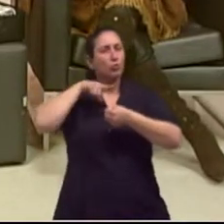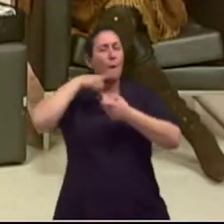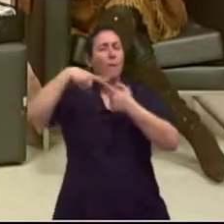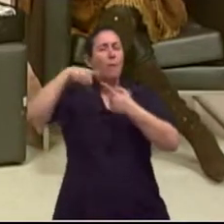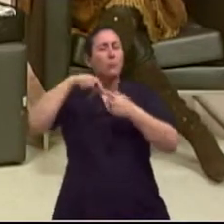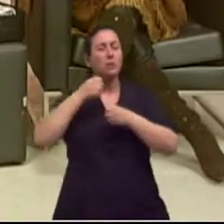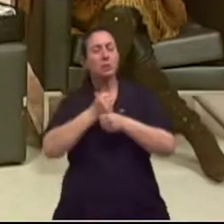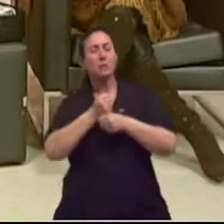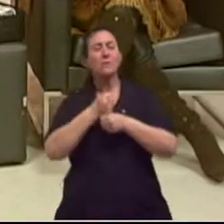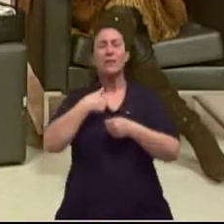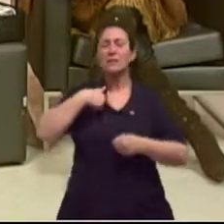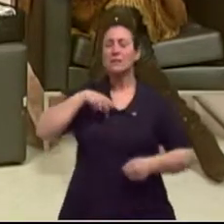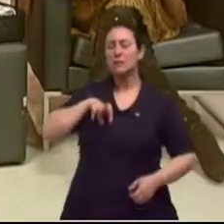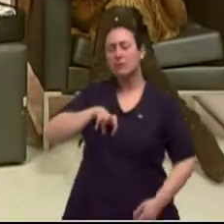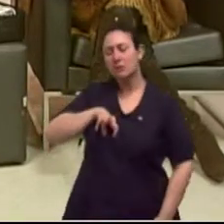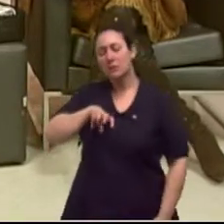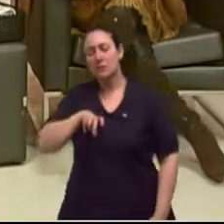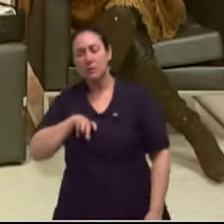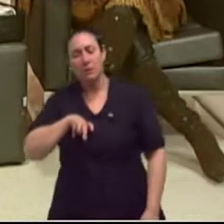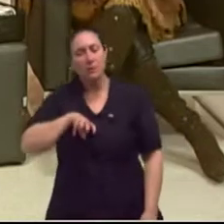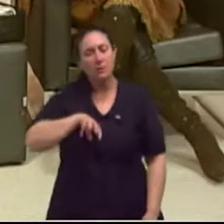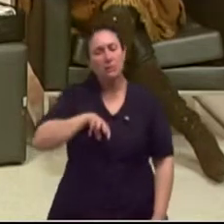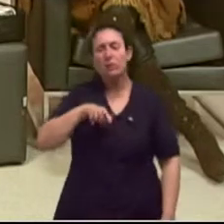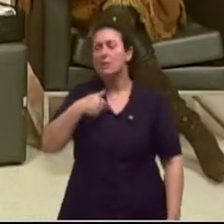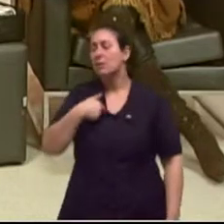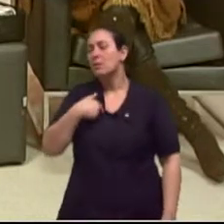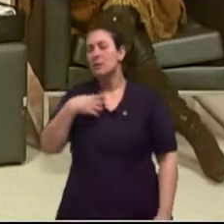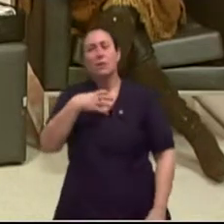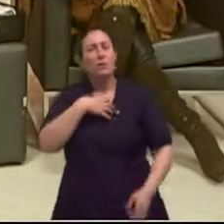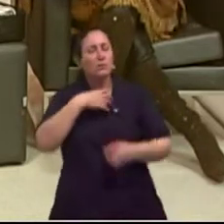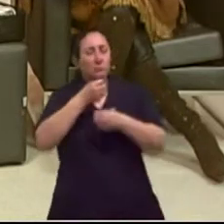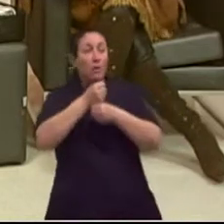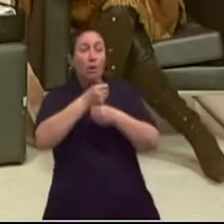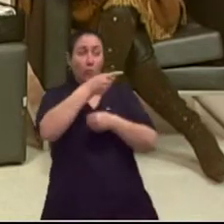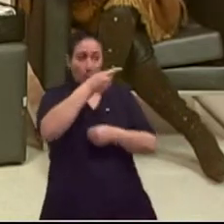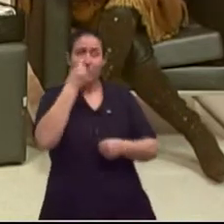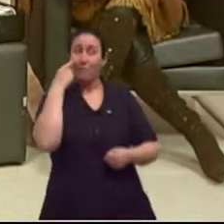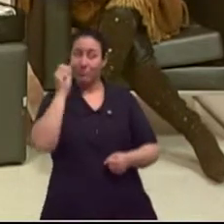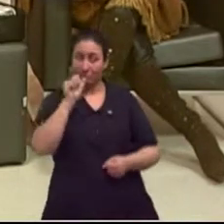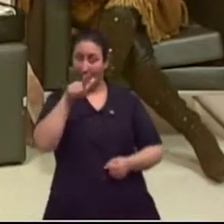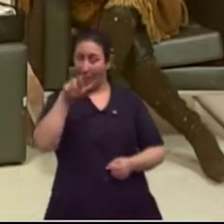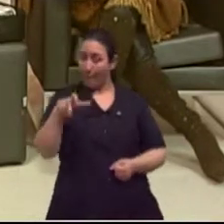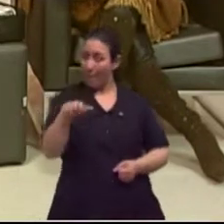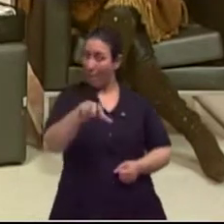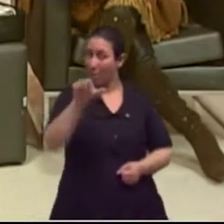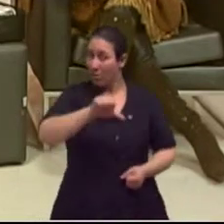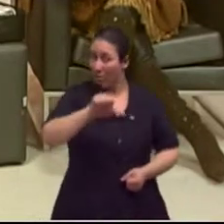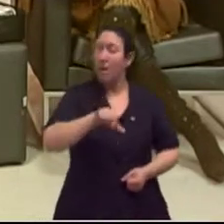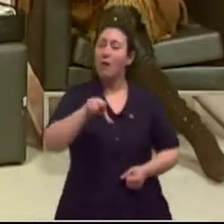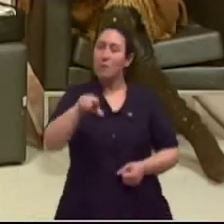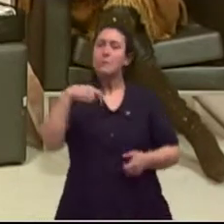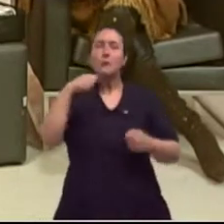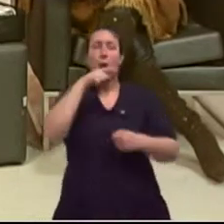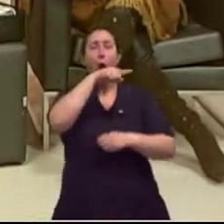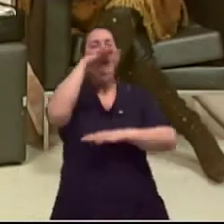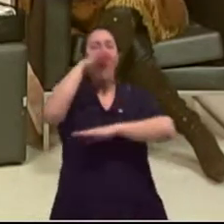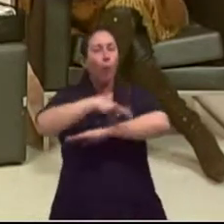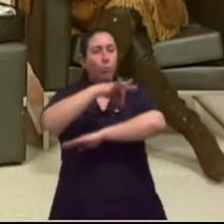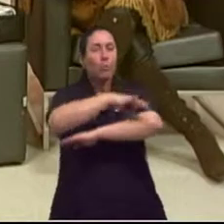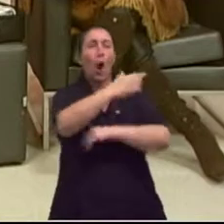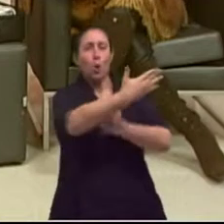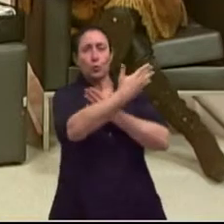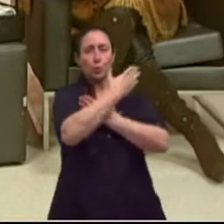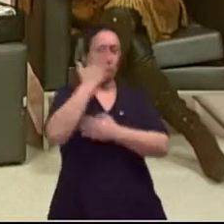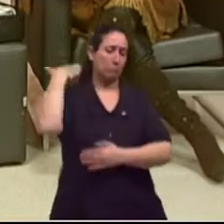estava conseguindo caminhar direito. Literalmente. Ele inflamou para me mostrar. Olha, tu não está conseguindo caminhar direito. E a acupuntura,